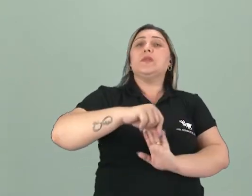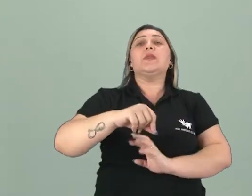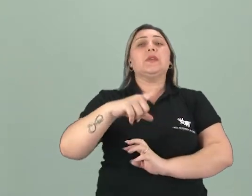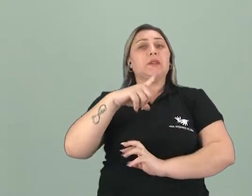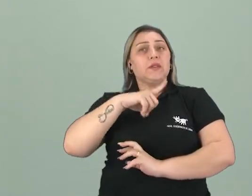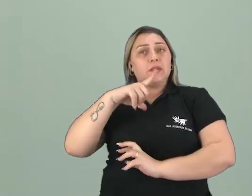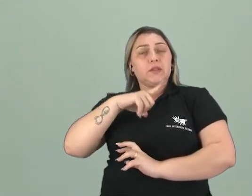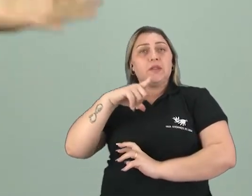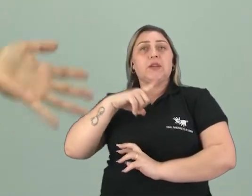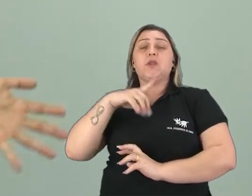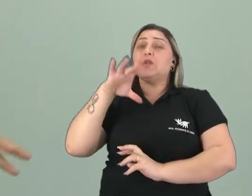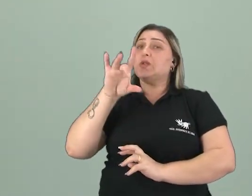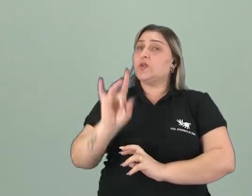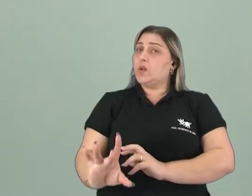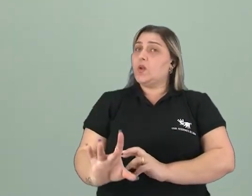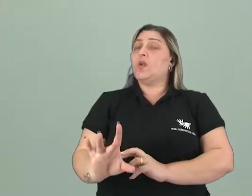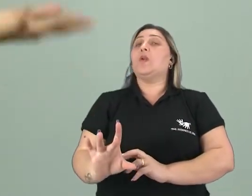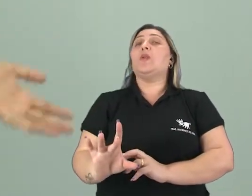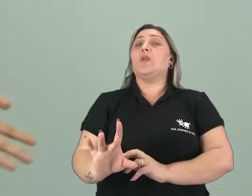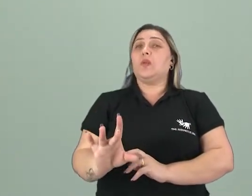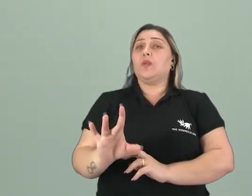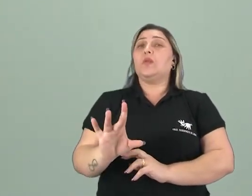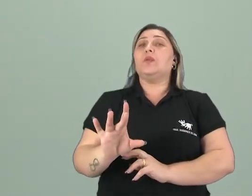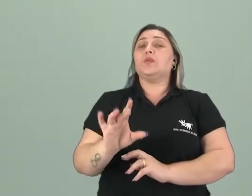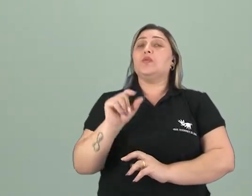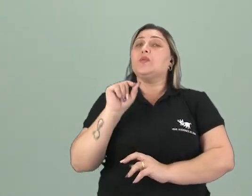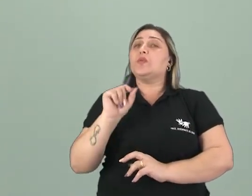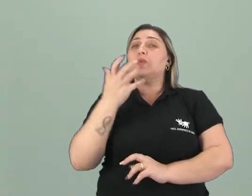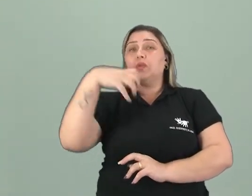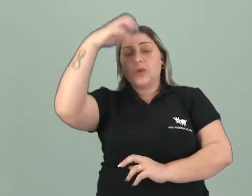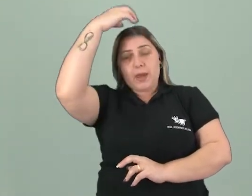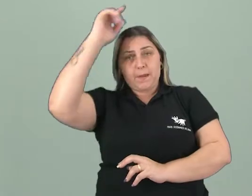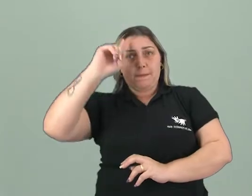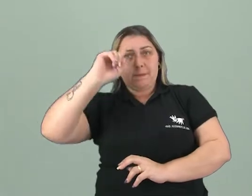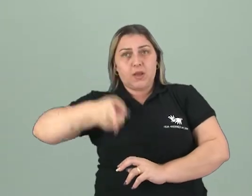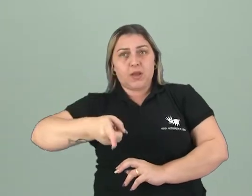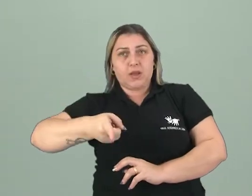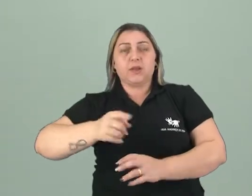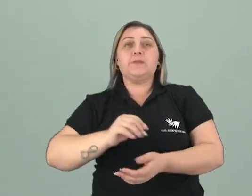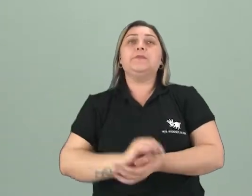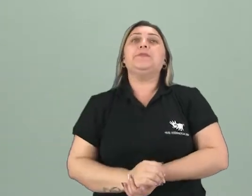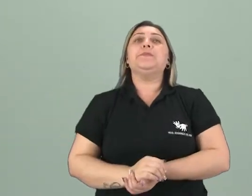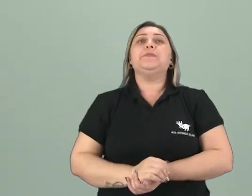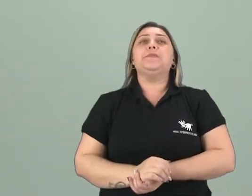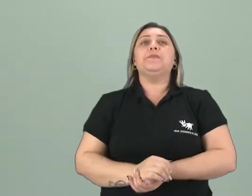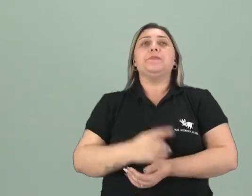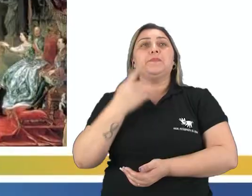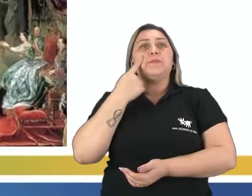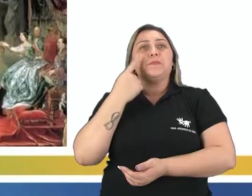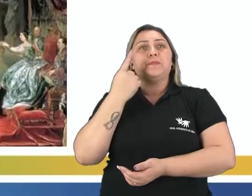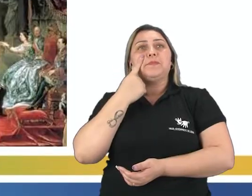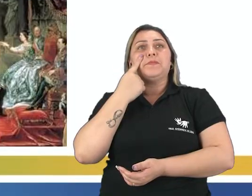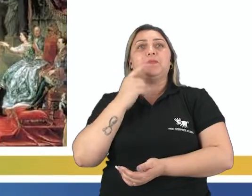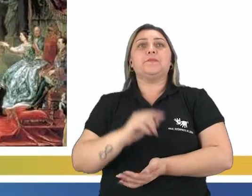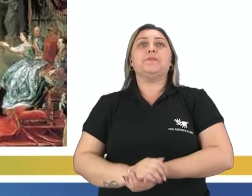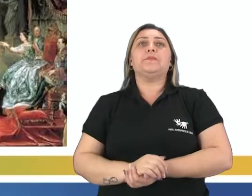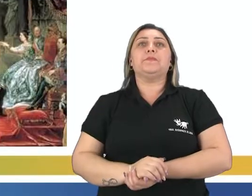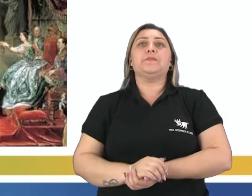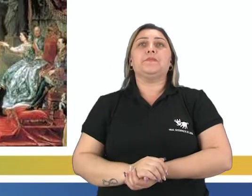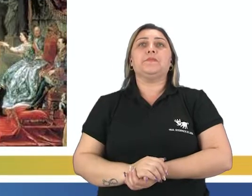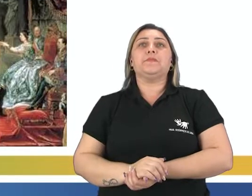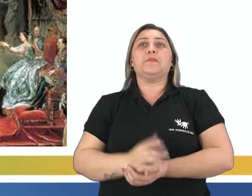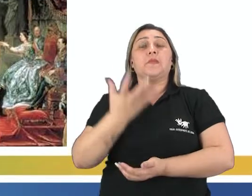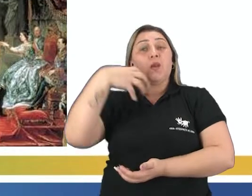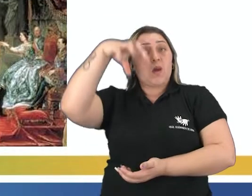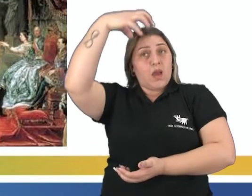se desenvolveria não só com as vontades e com aquilo que o rei ordenasse. Como a gente pode ver aí, observem, o rei